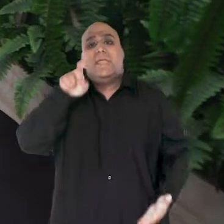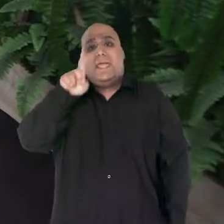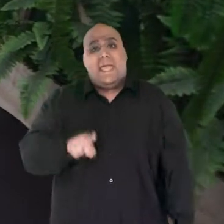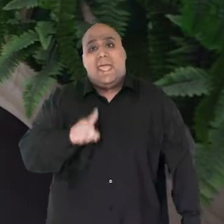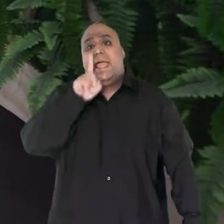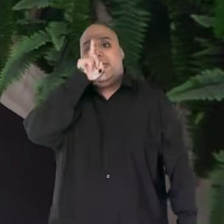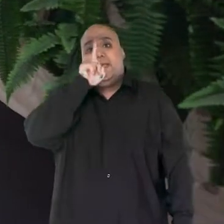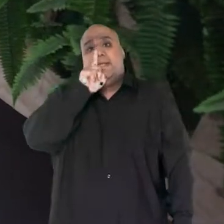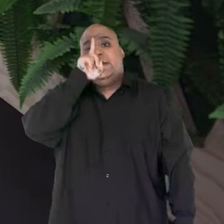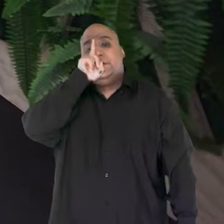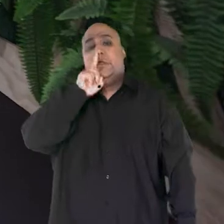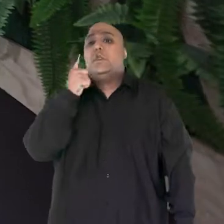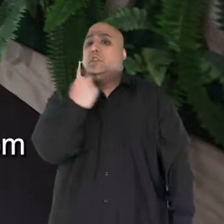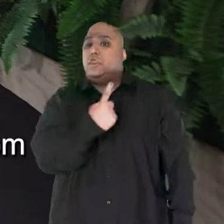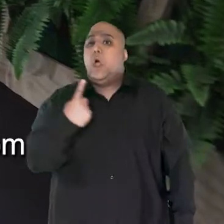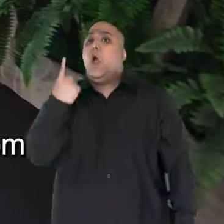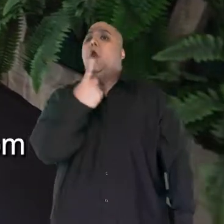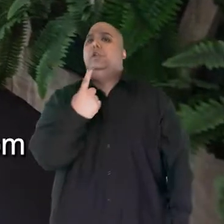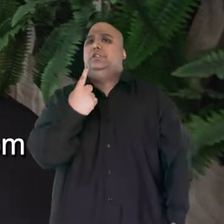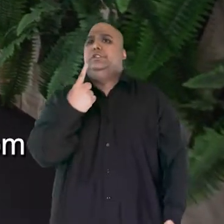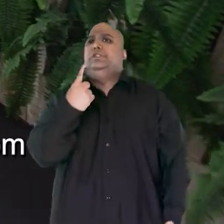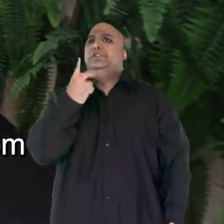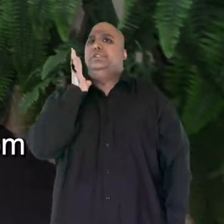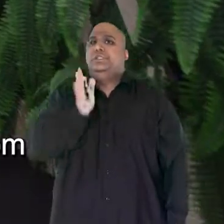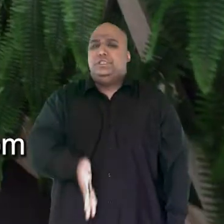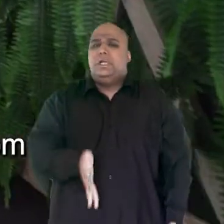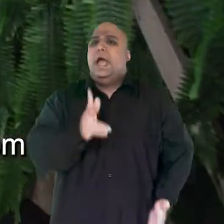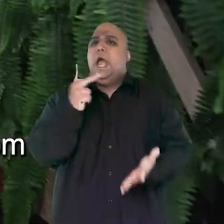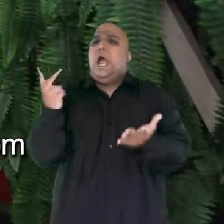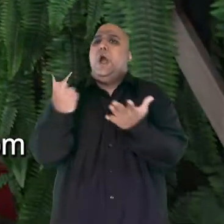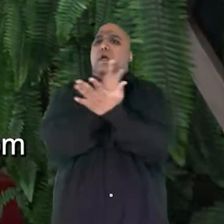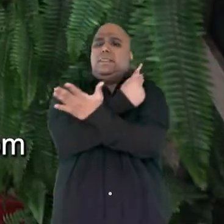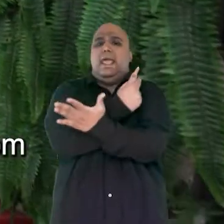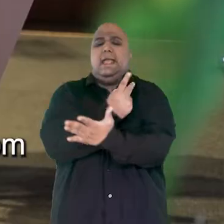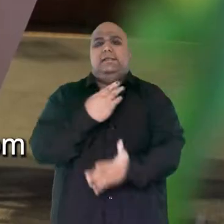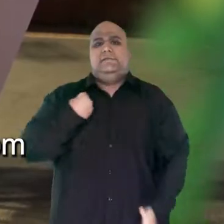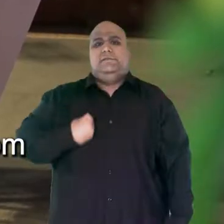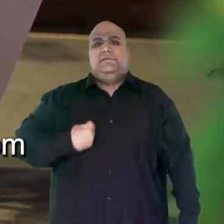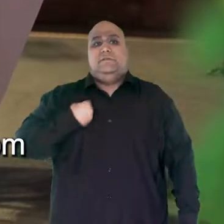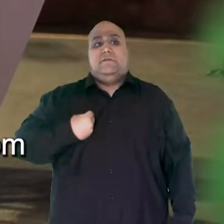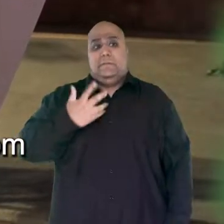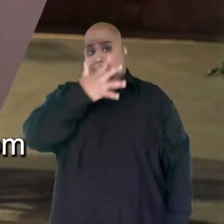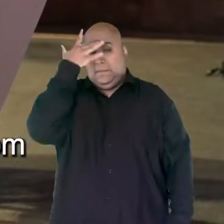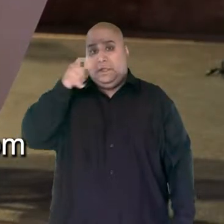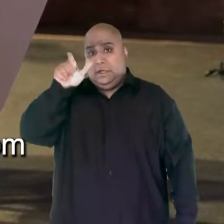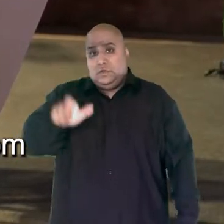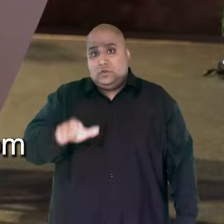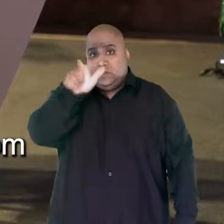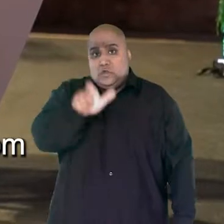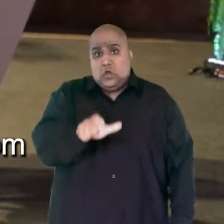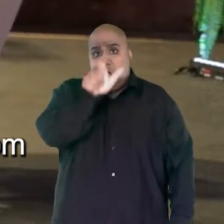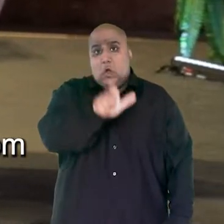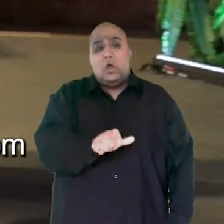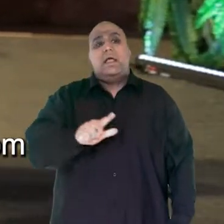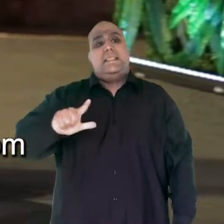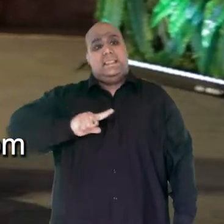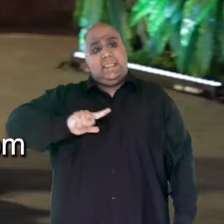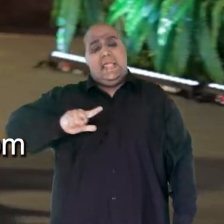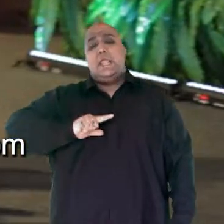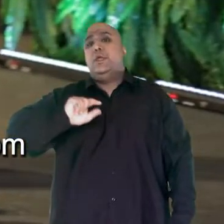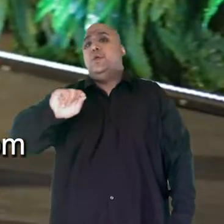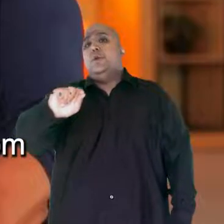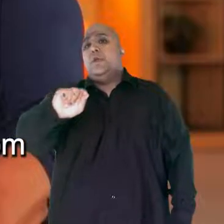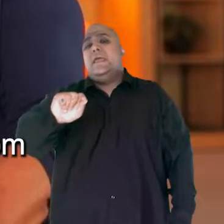é um risco muito grande. Nós já estamos formando uma geração de pessoas com